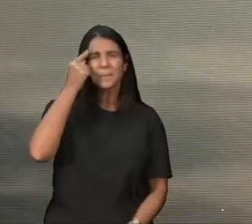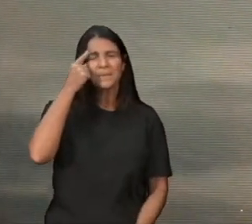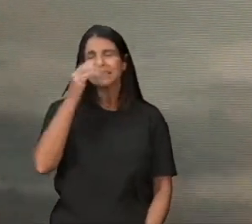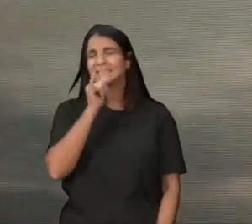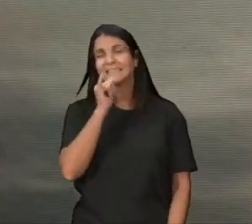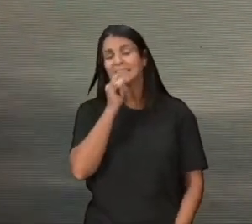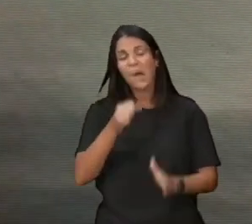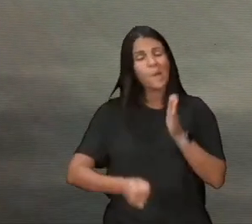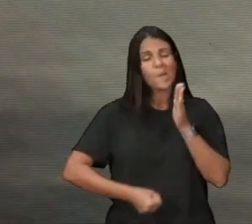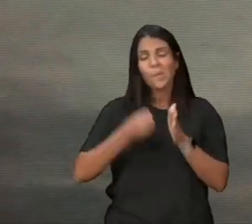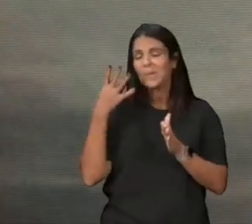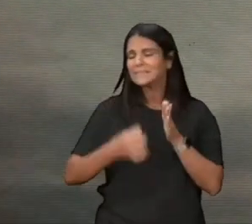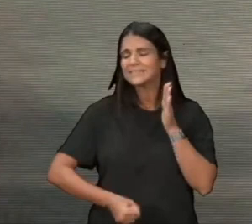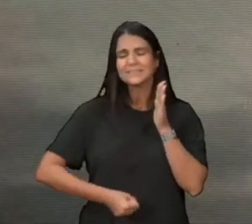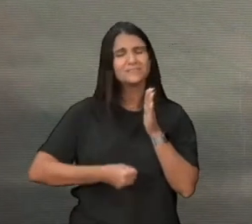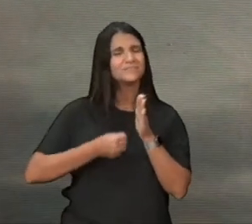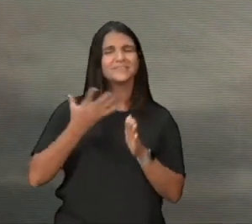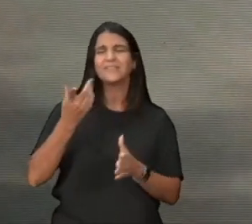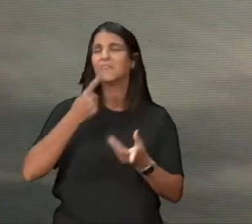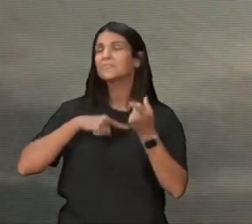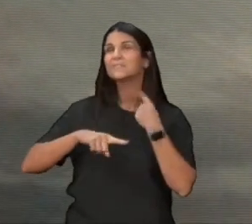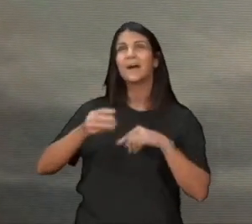quantas vezes eu quero reagir da maneira que Deus não quer,